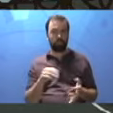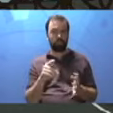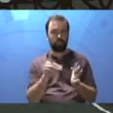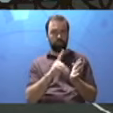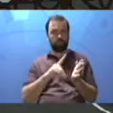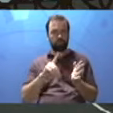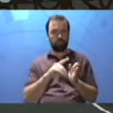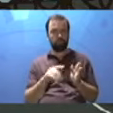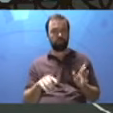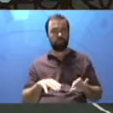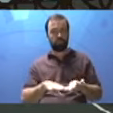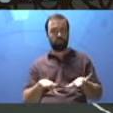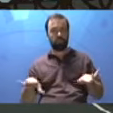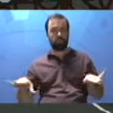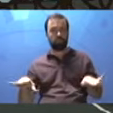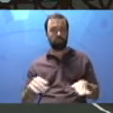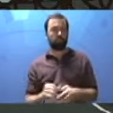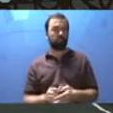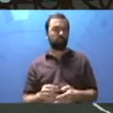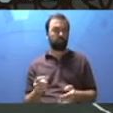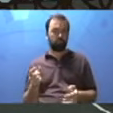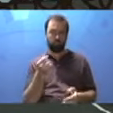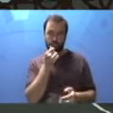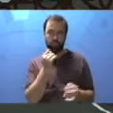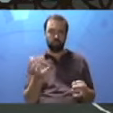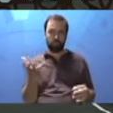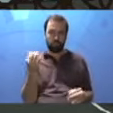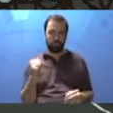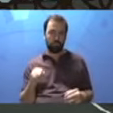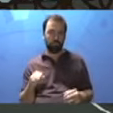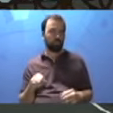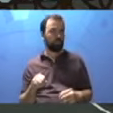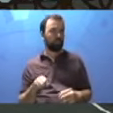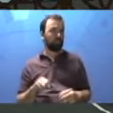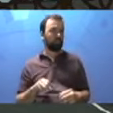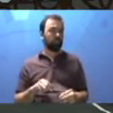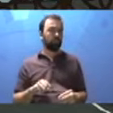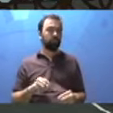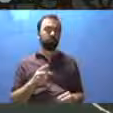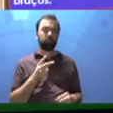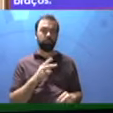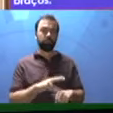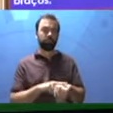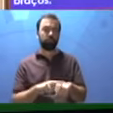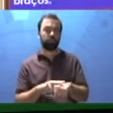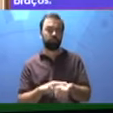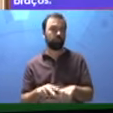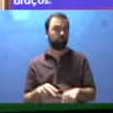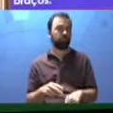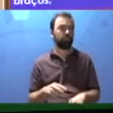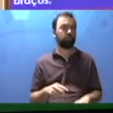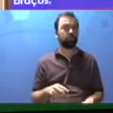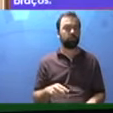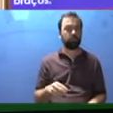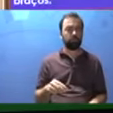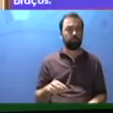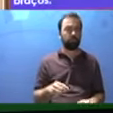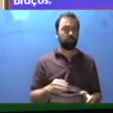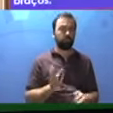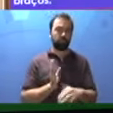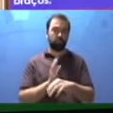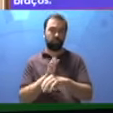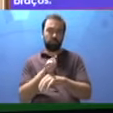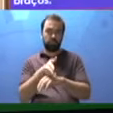está a planta baixa do museu. Pegou seus lápis? Olha lá. De verde, caminho mais